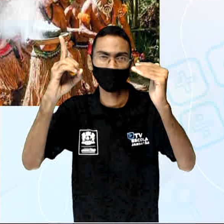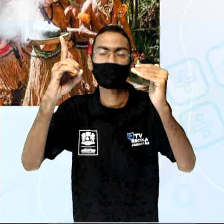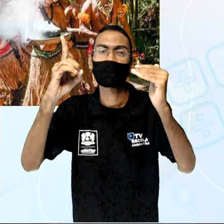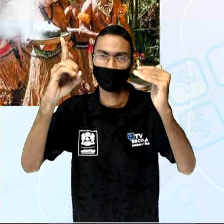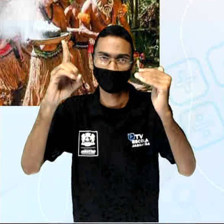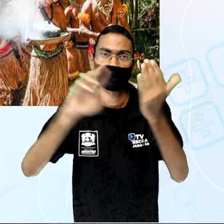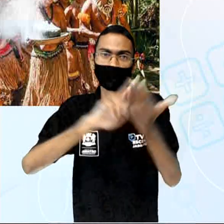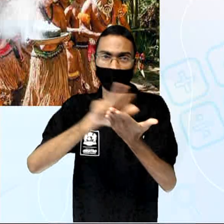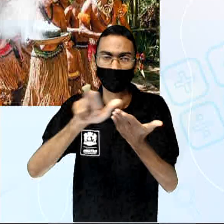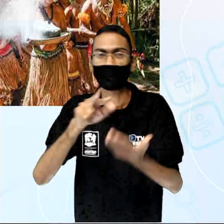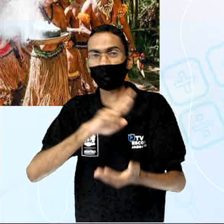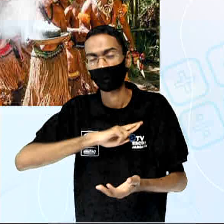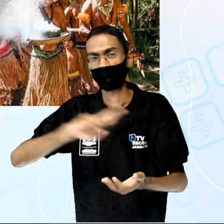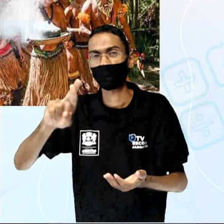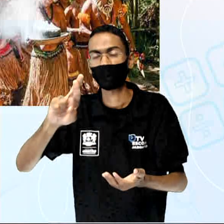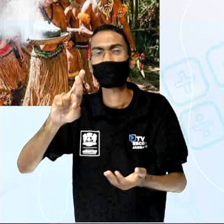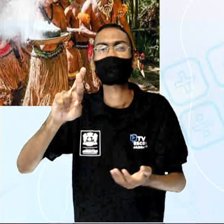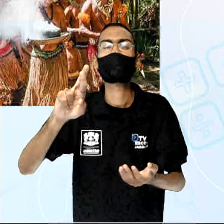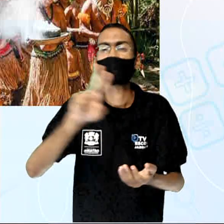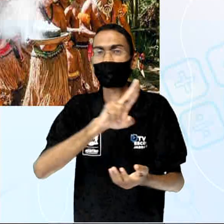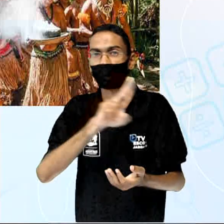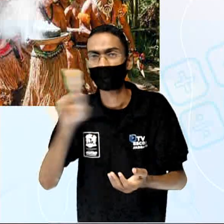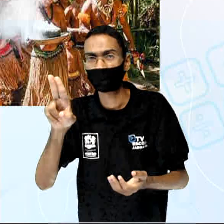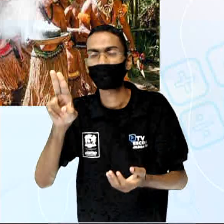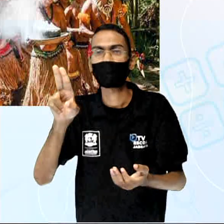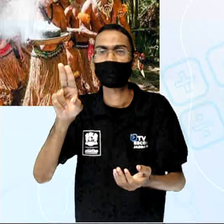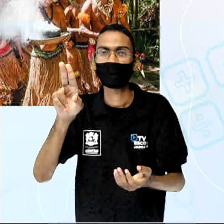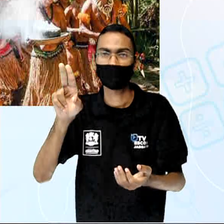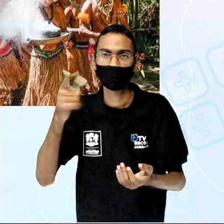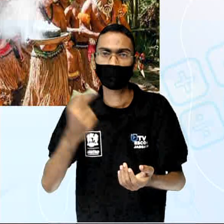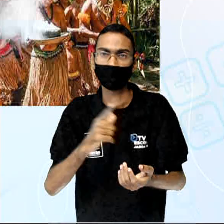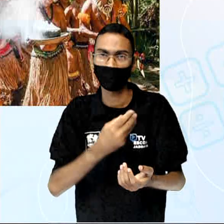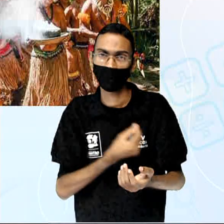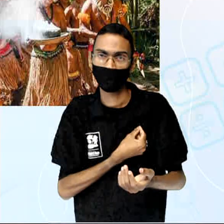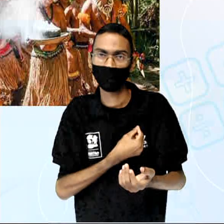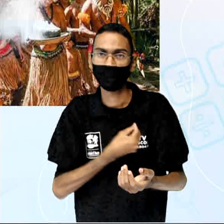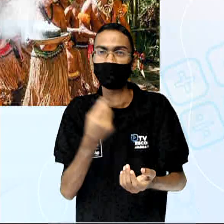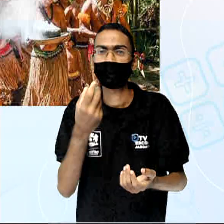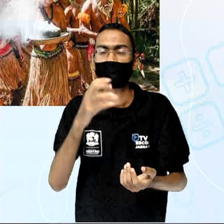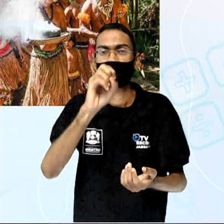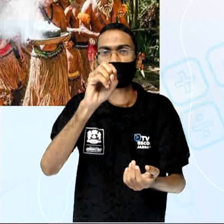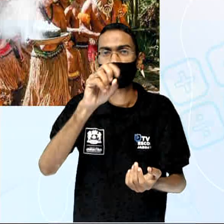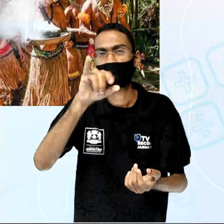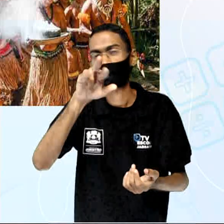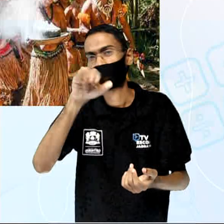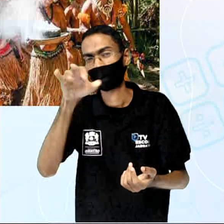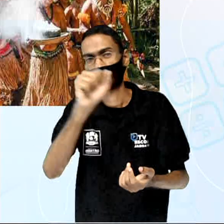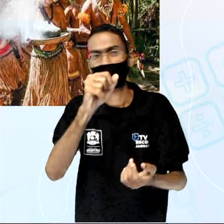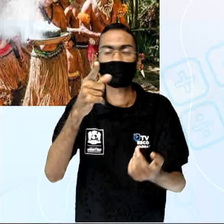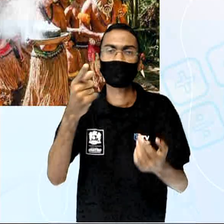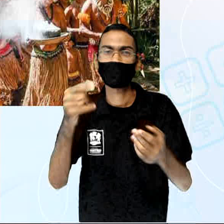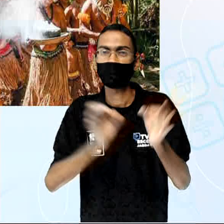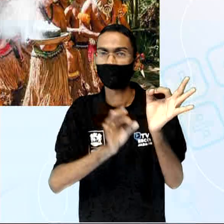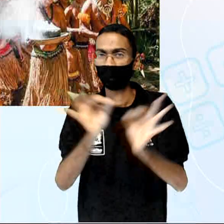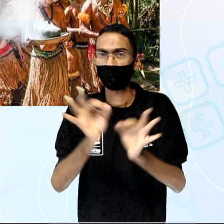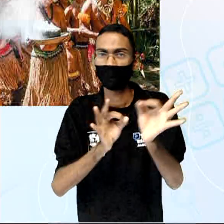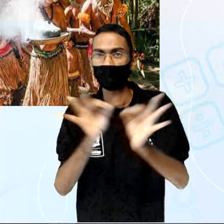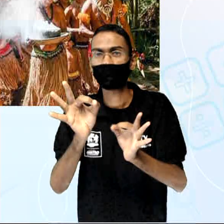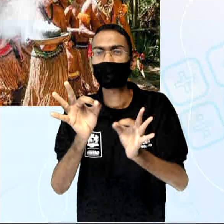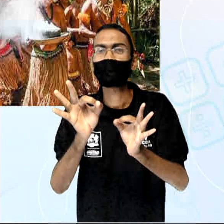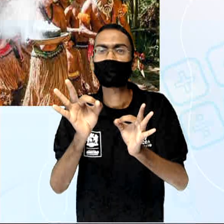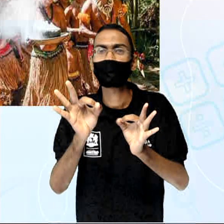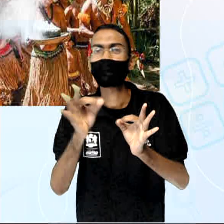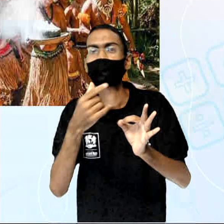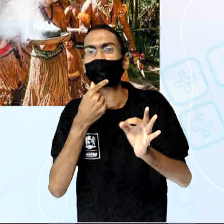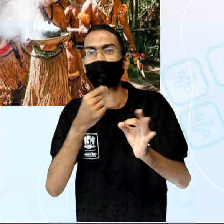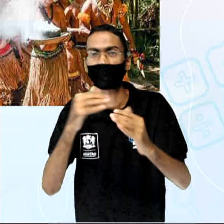simplesmente Deus, né? Então, a existência dos orixás, os seres do plano superior, que representam cada uma